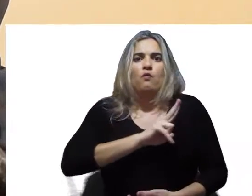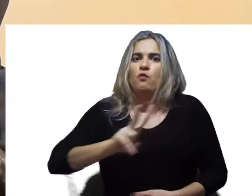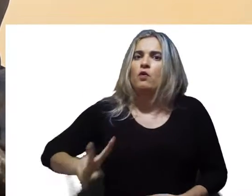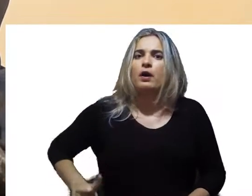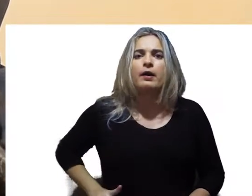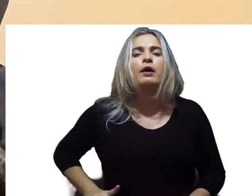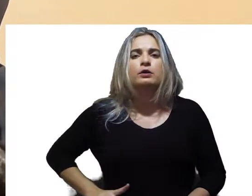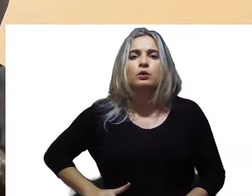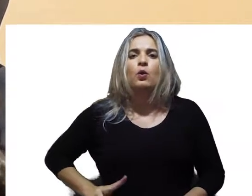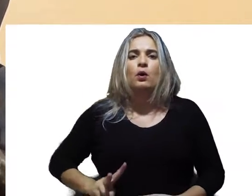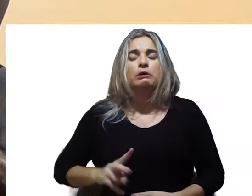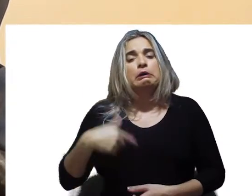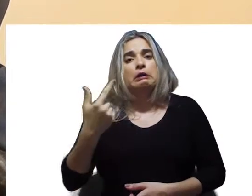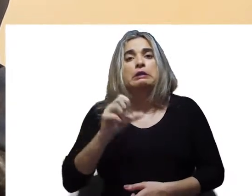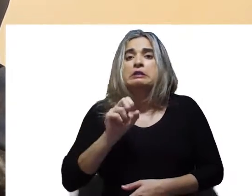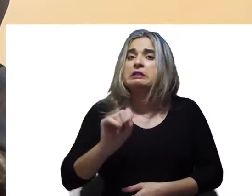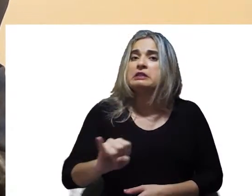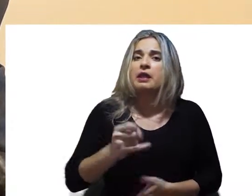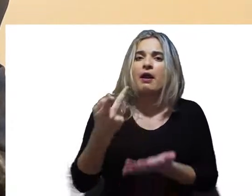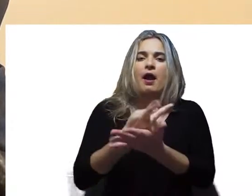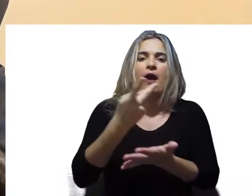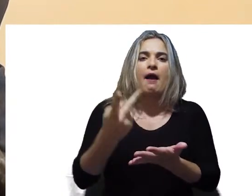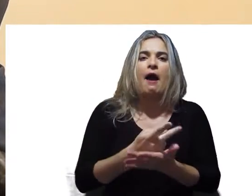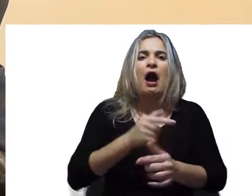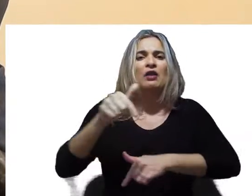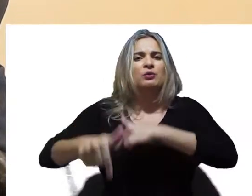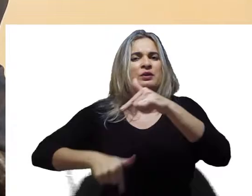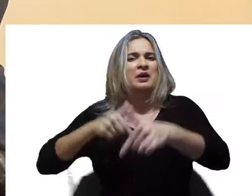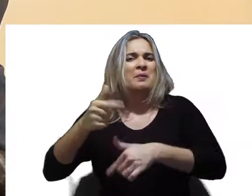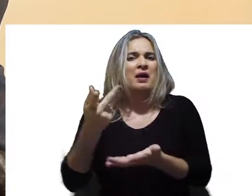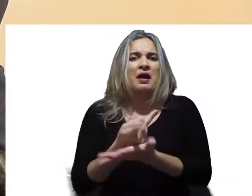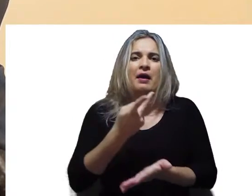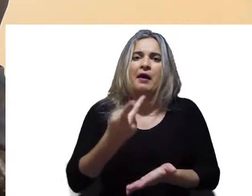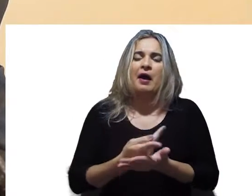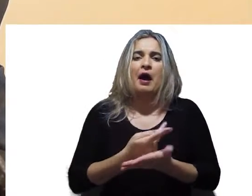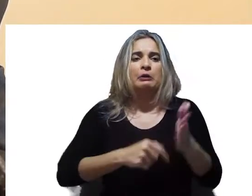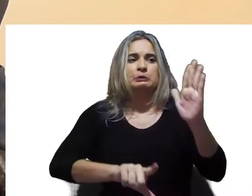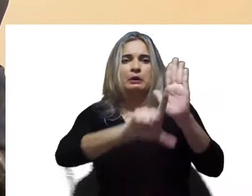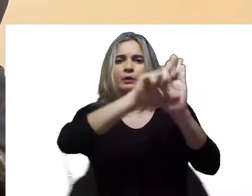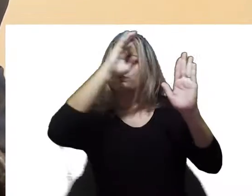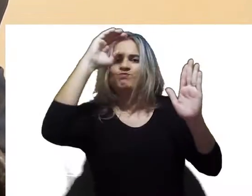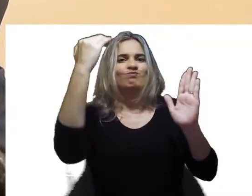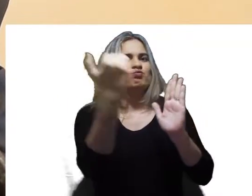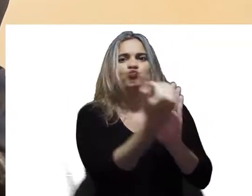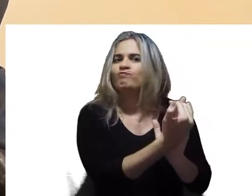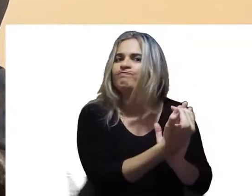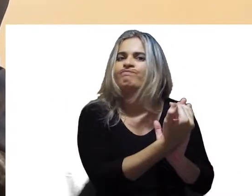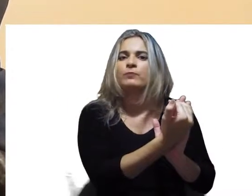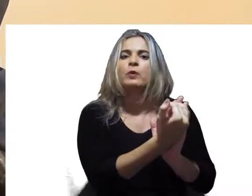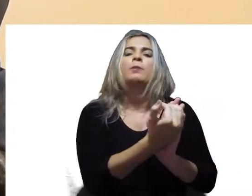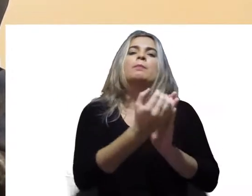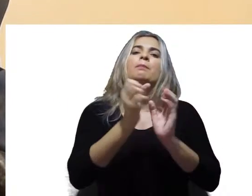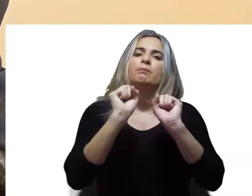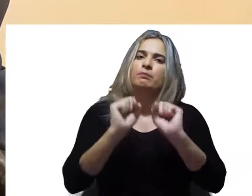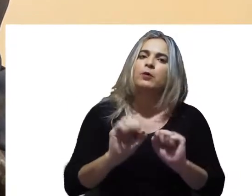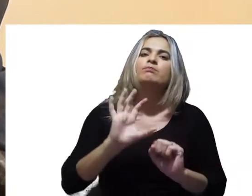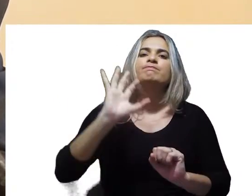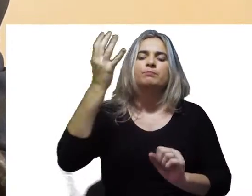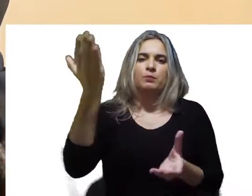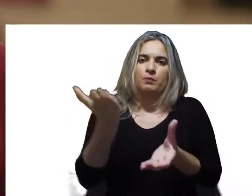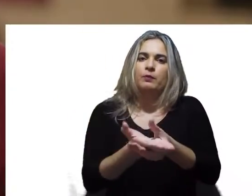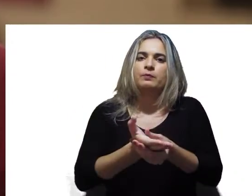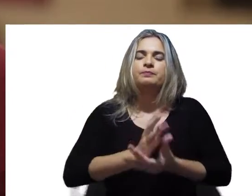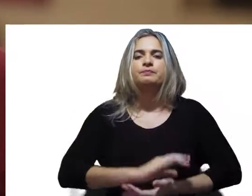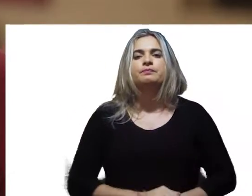ou de vereador que venha a trabalhar com ilegalidades tentando conquistar o voto